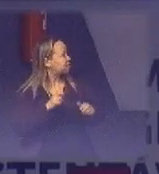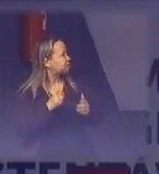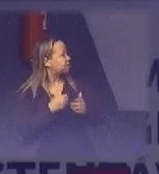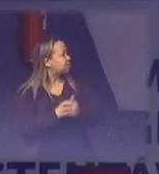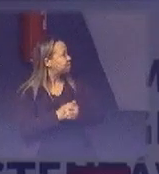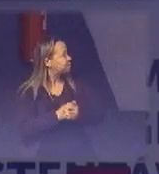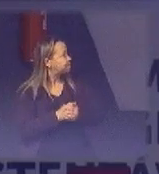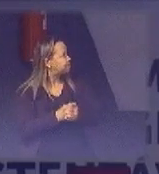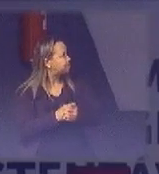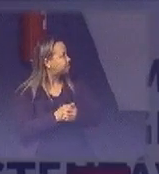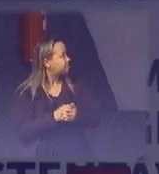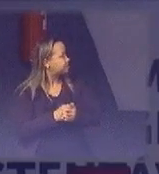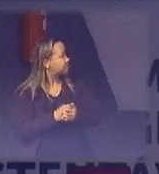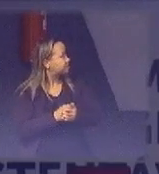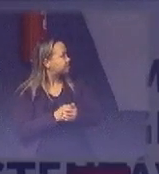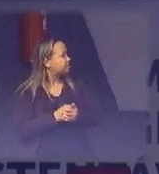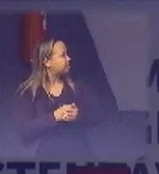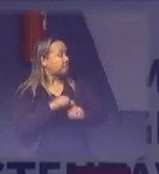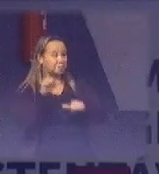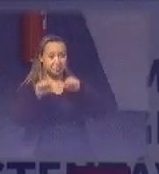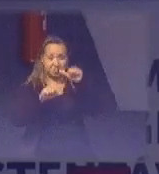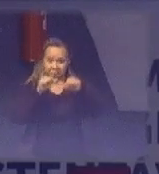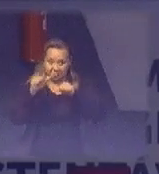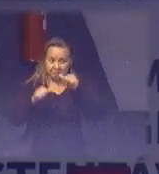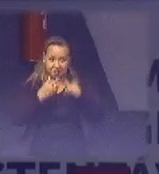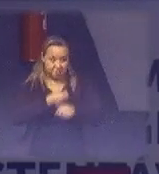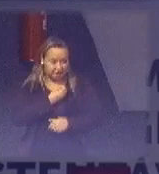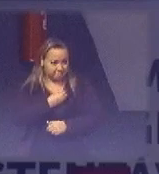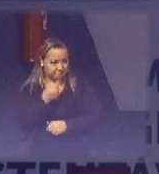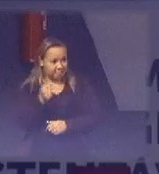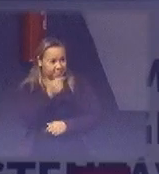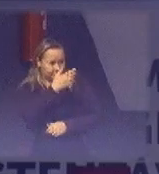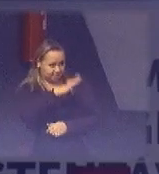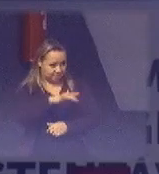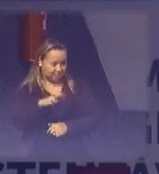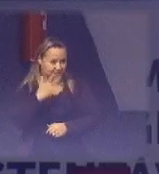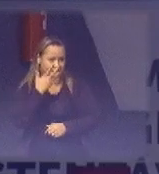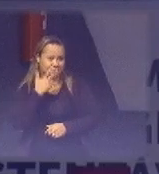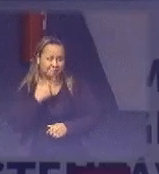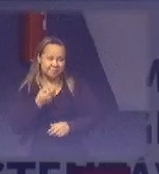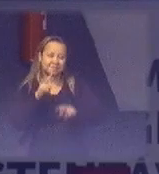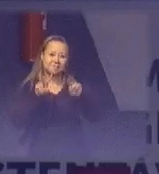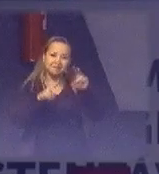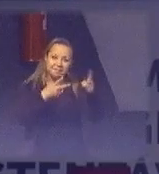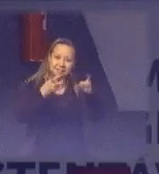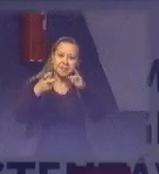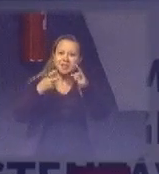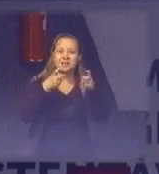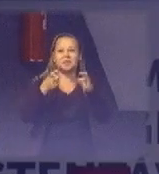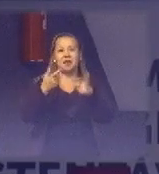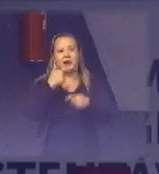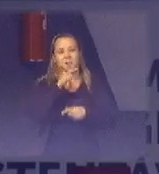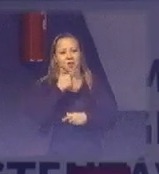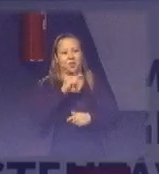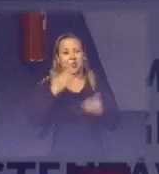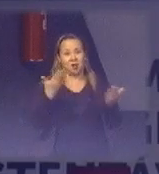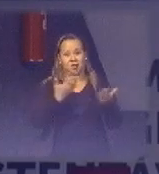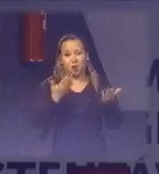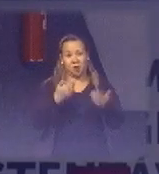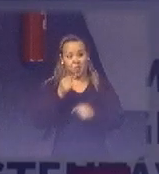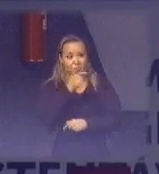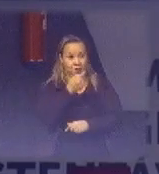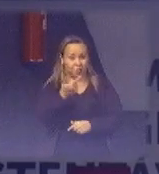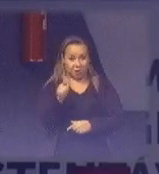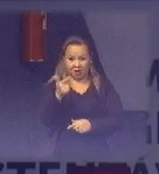um fato transformador na vida dessa criança. Olha, você vê o sorriso. Hoje, a Ana Vitória não tem mais